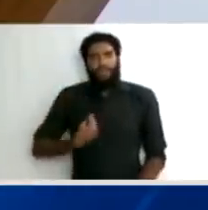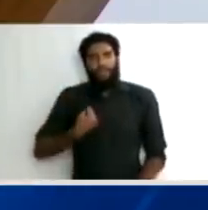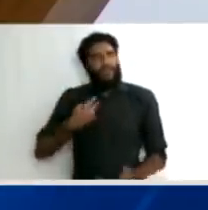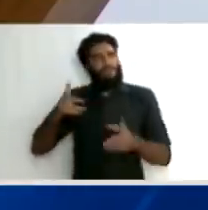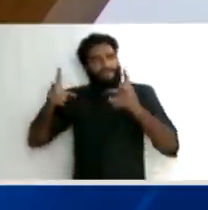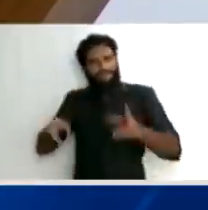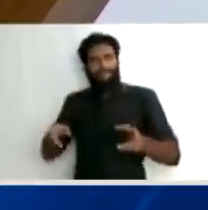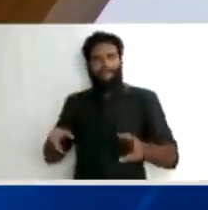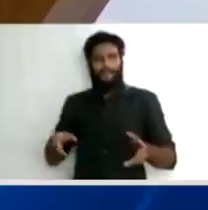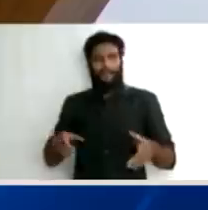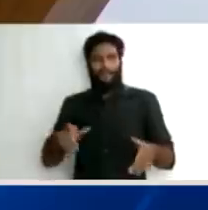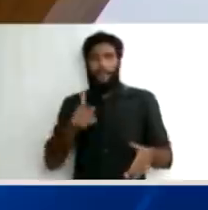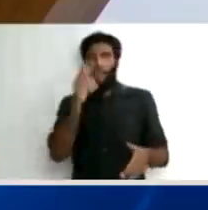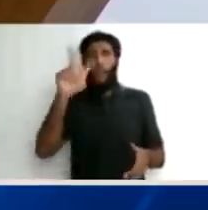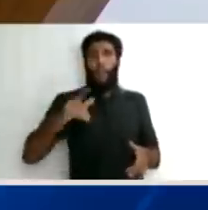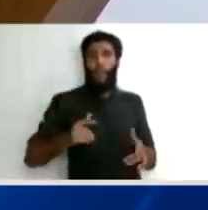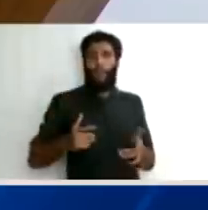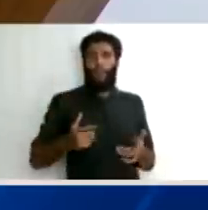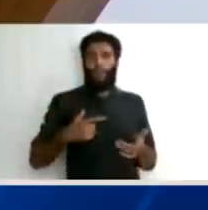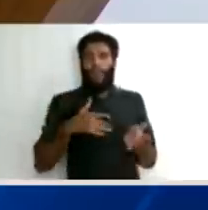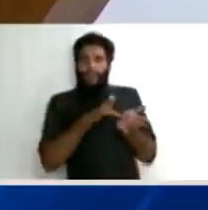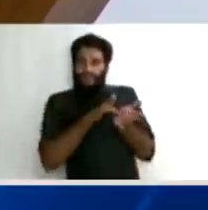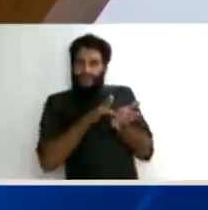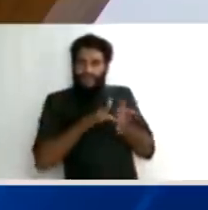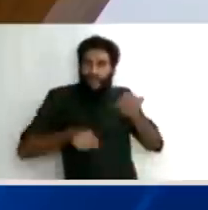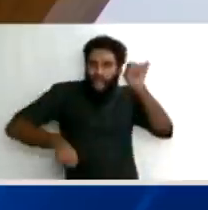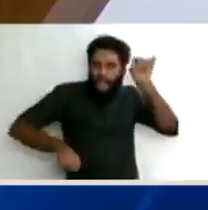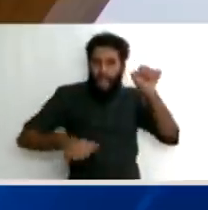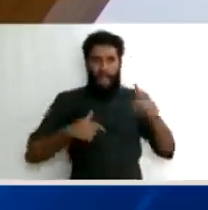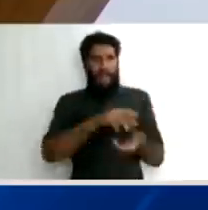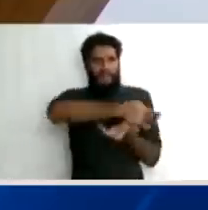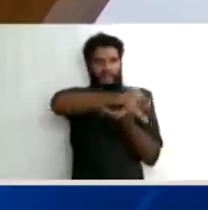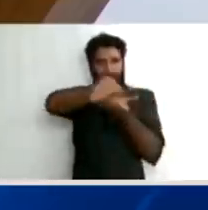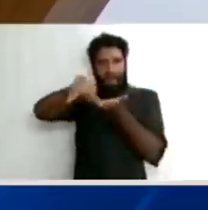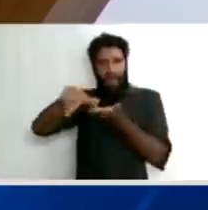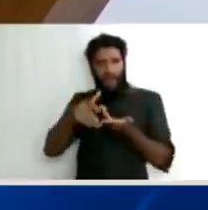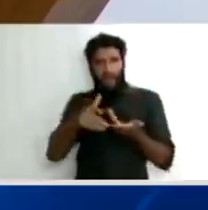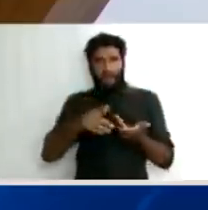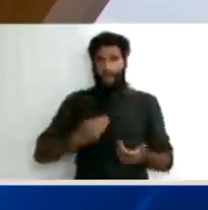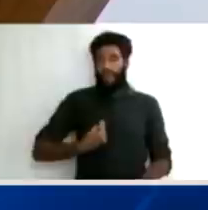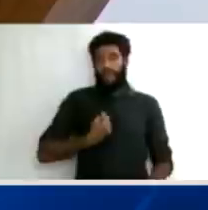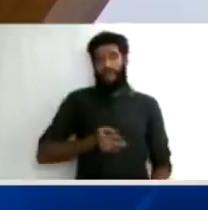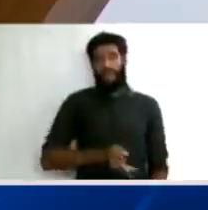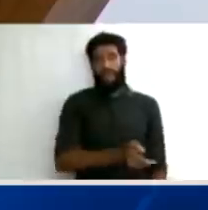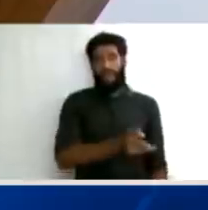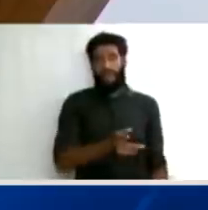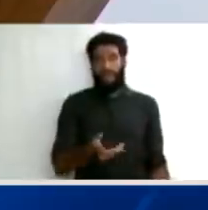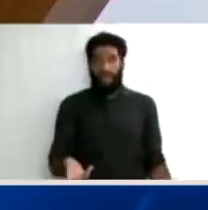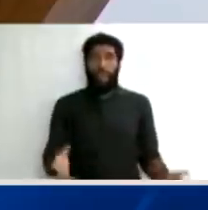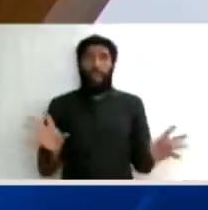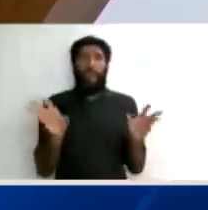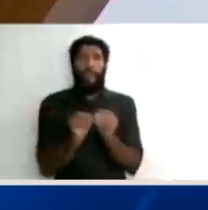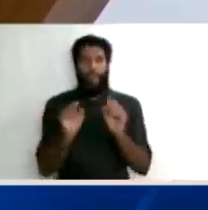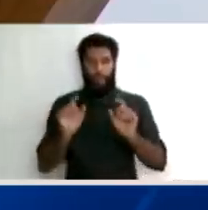interrogados, ou seja, seria como se o processo estivesse iniciando. Essa é a situação menos ruim para a